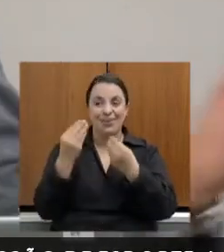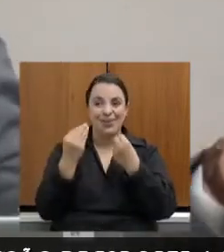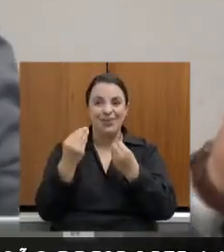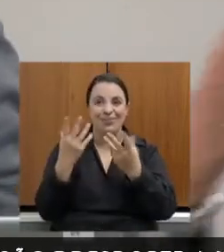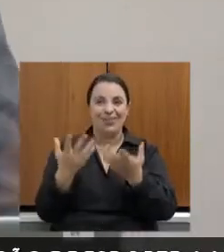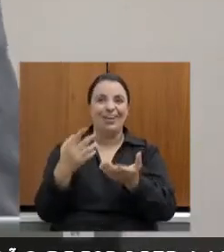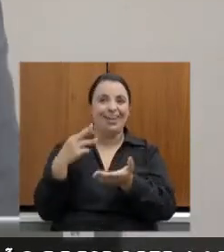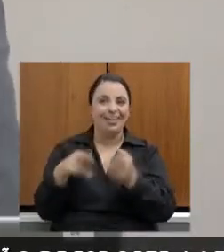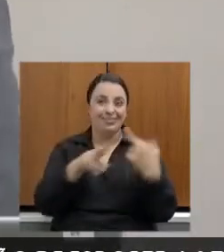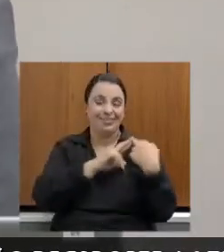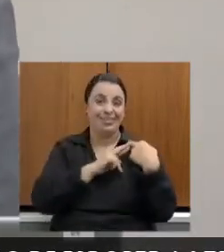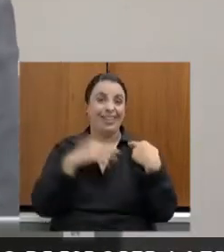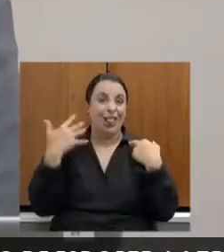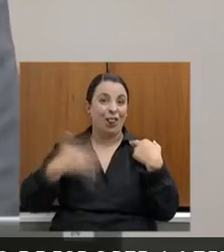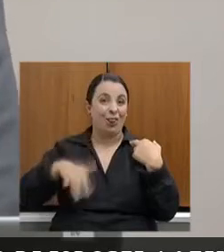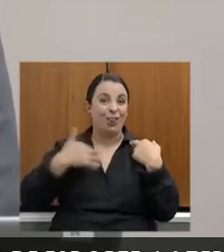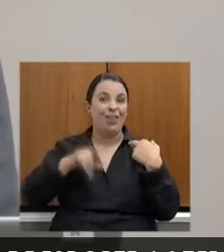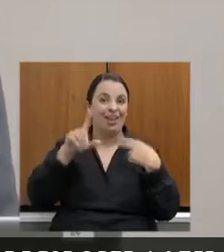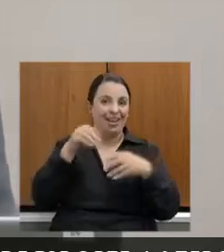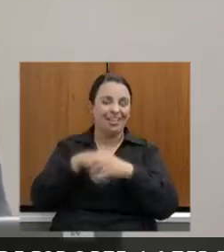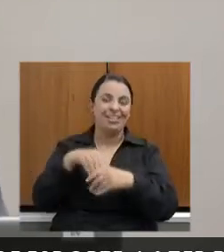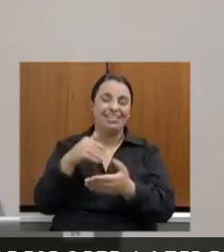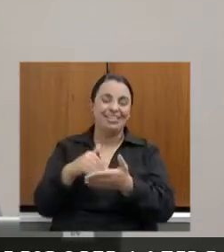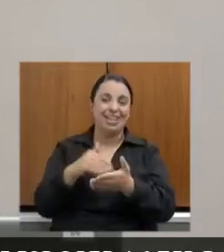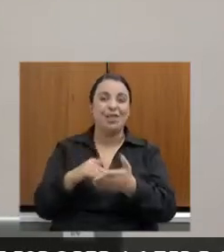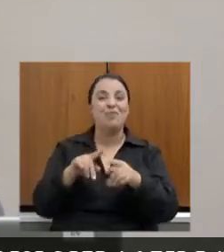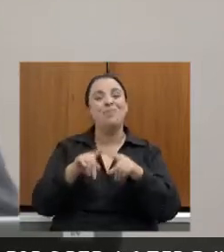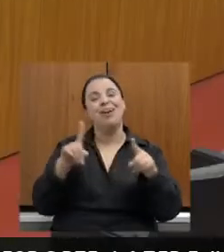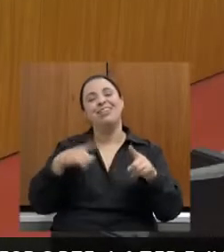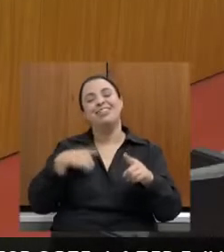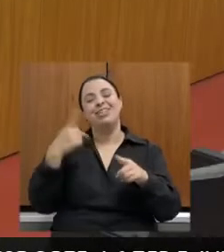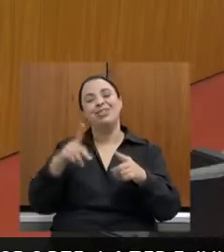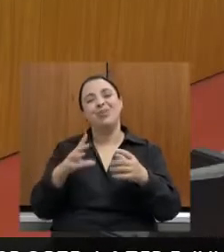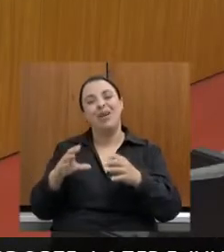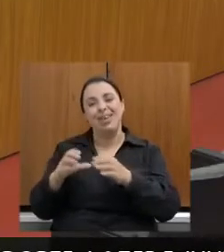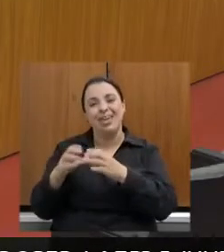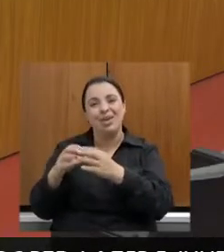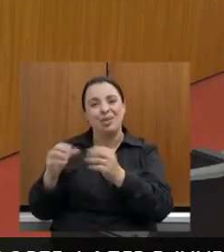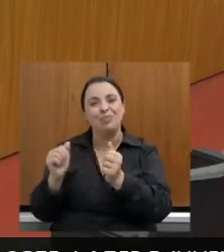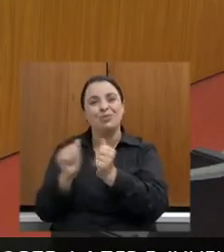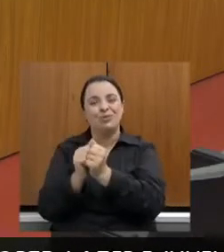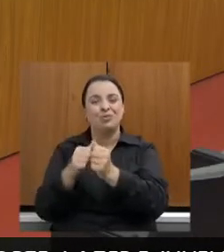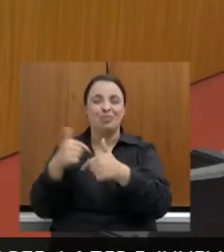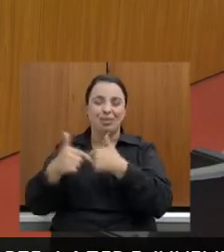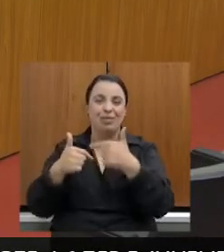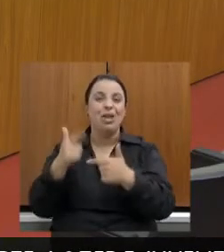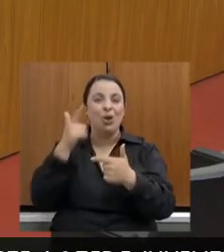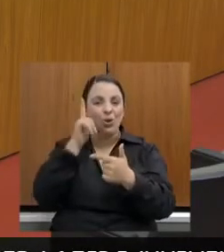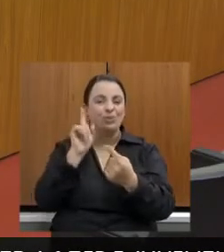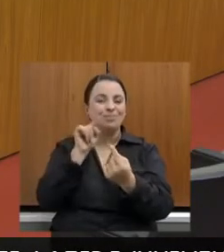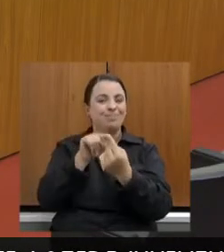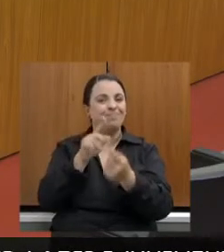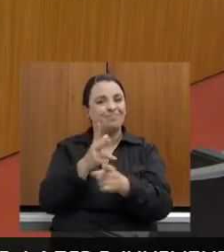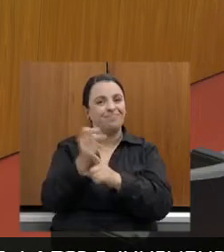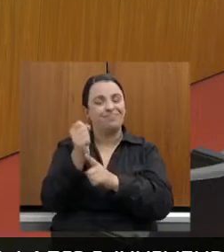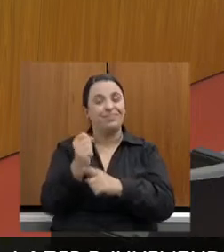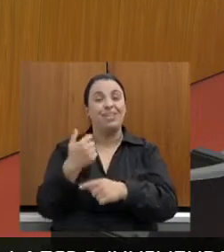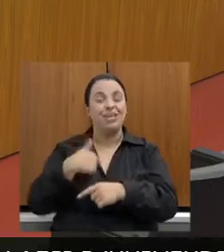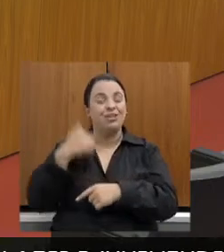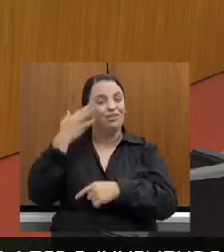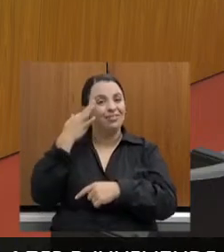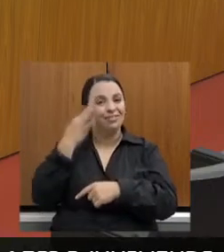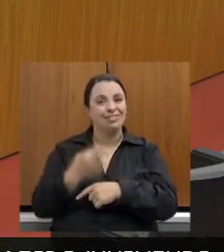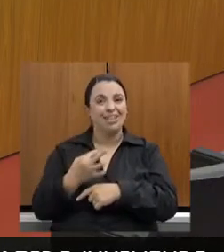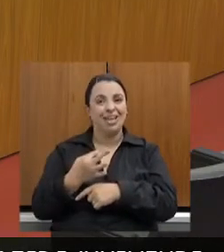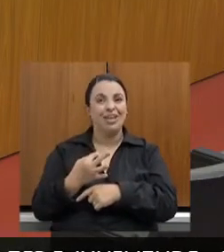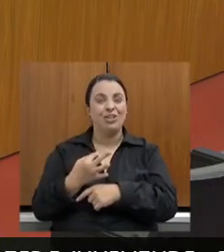Mas, como equipe técnica dessa qualificada, a gente vai atingir esses objetivos. e tenho certeza absoluta que nós vamos partir